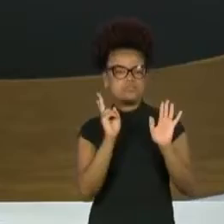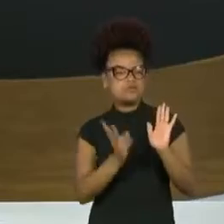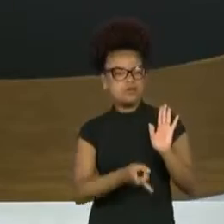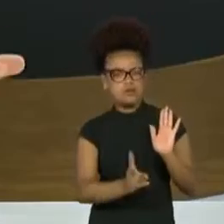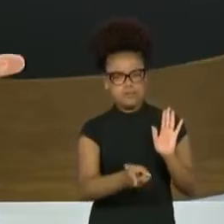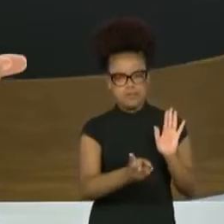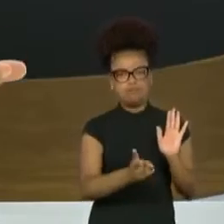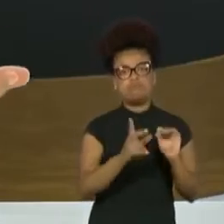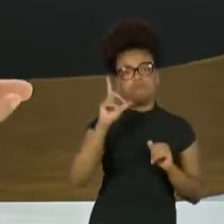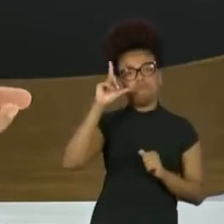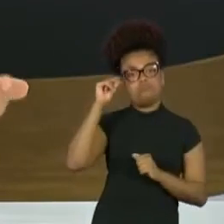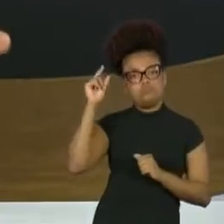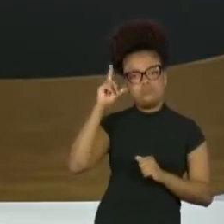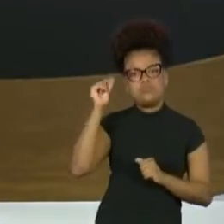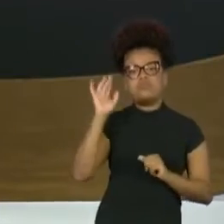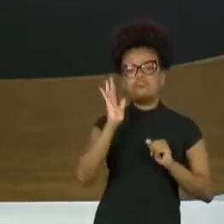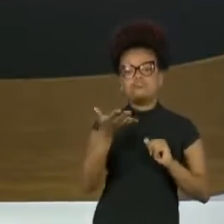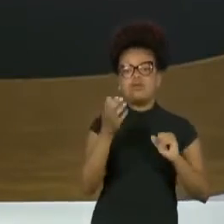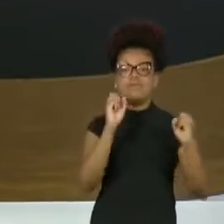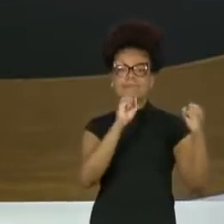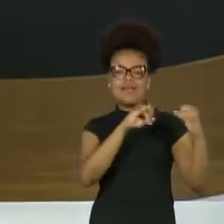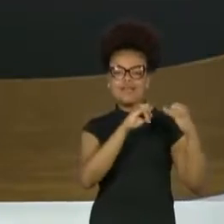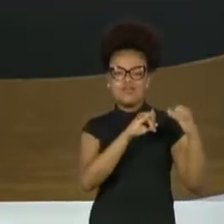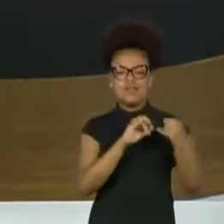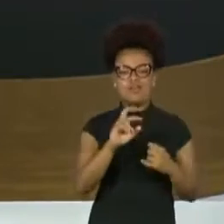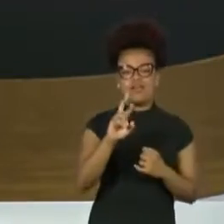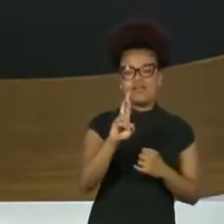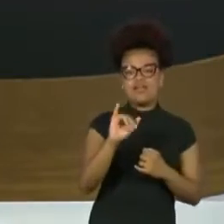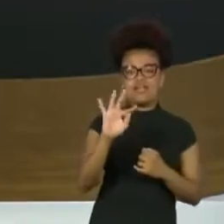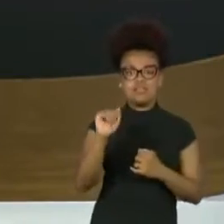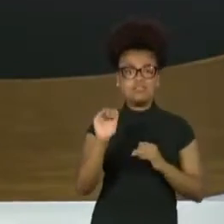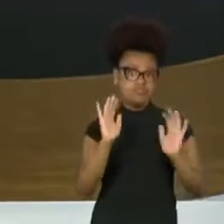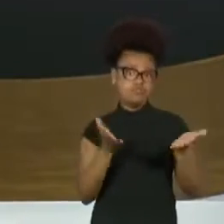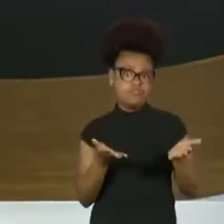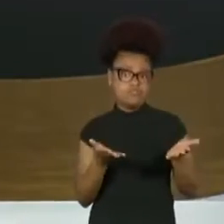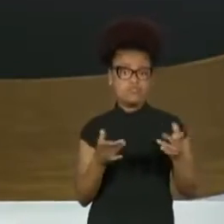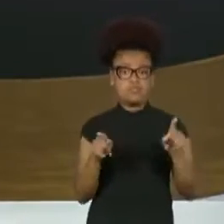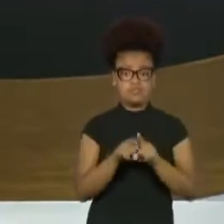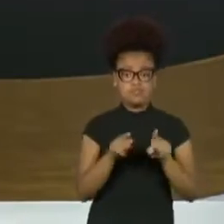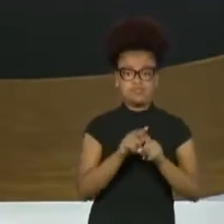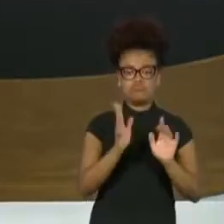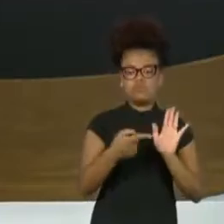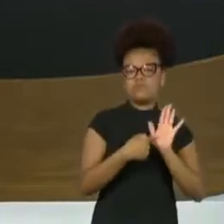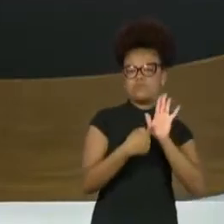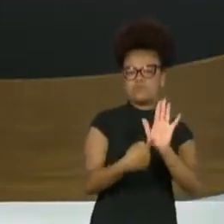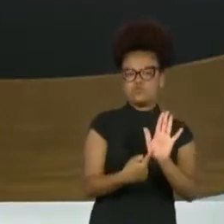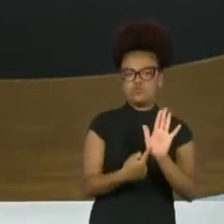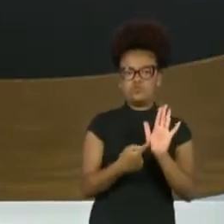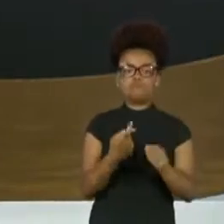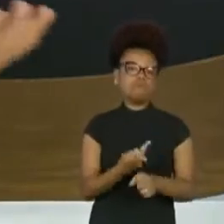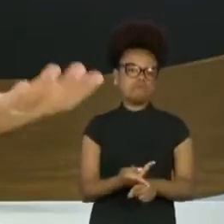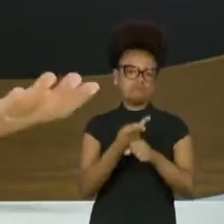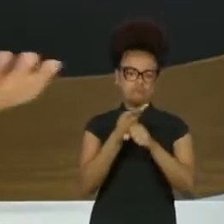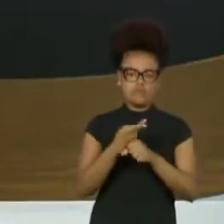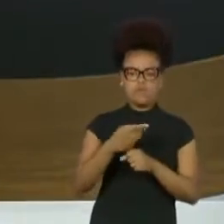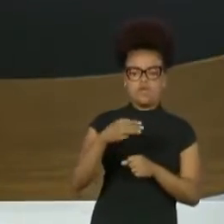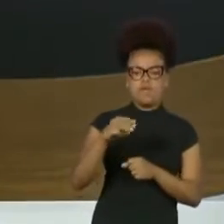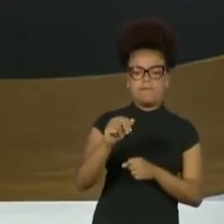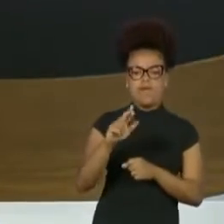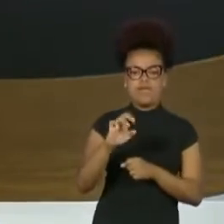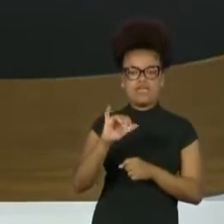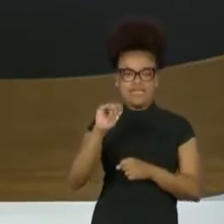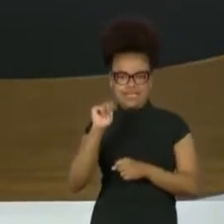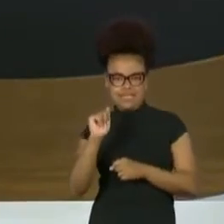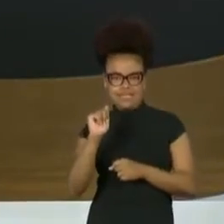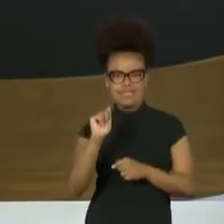Mota já foi cantada por Rita Lee, teve o seu nome artístico sugerido por Marília Pera, foi perfilada por ninguém menos